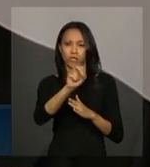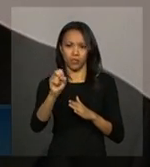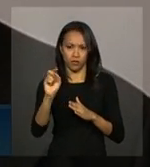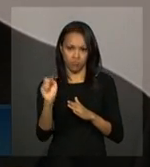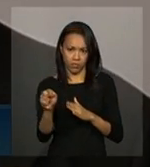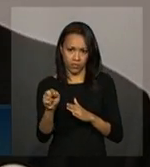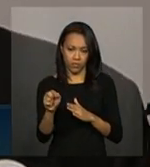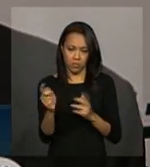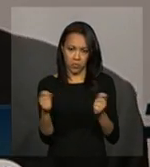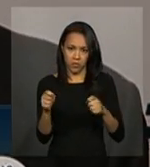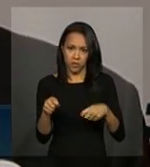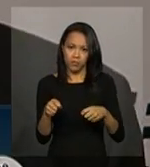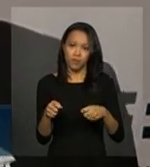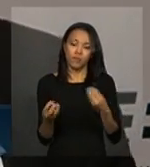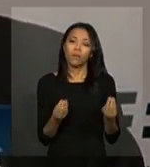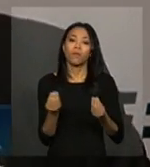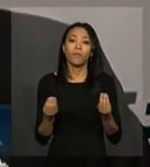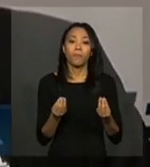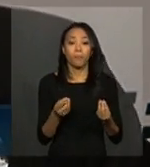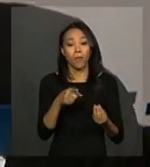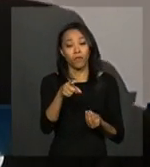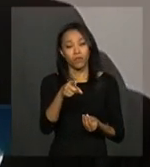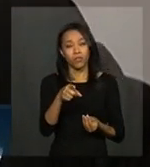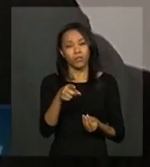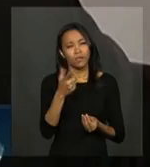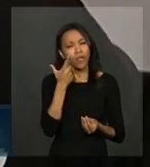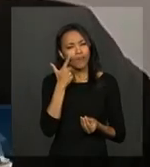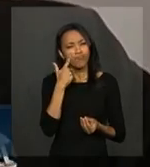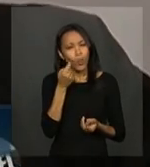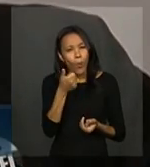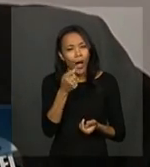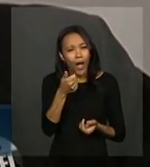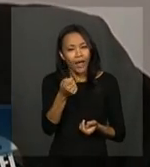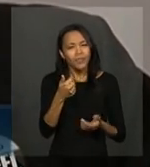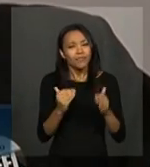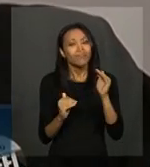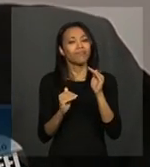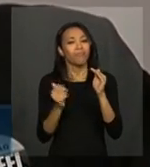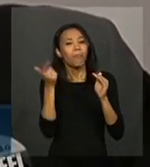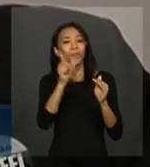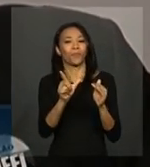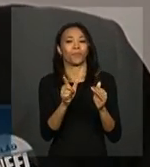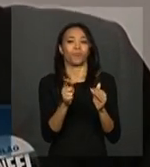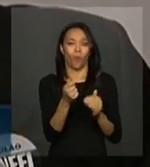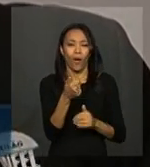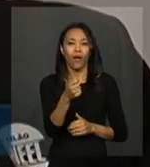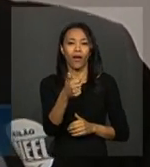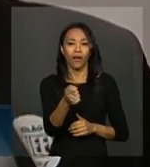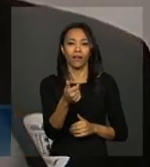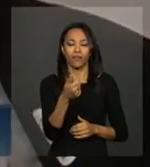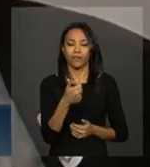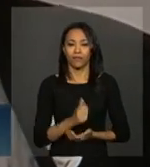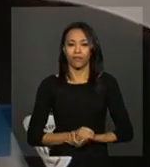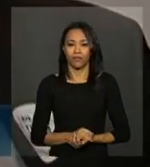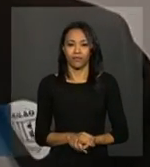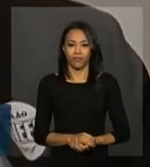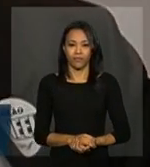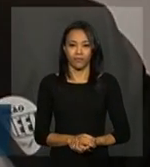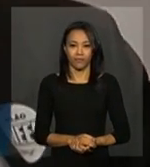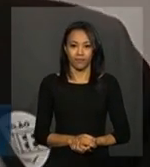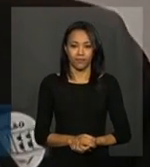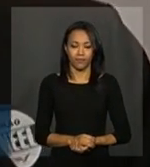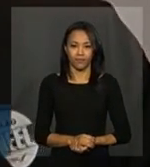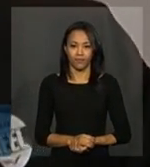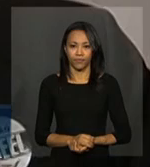Desculpa, o valor de 5? Eu diria, pelo menos, que você não está muito longe, não, vamos dizer assim. Mas vamos continuar 5 ou para baixo? Para baixo,